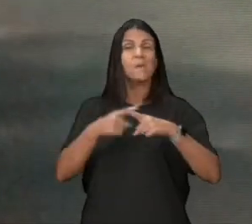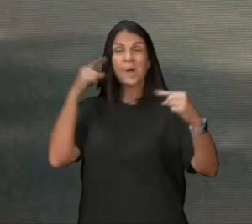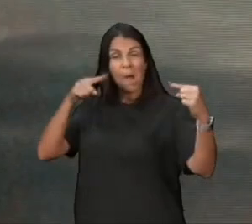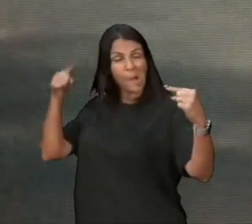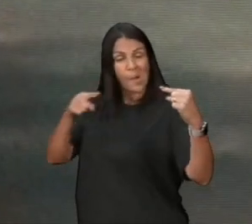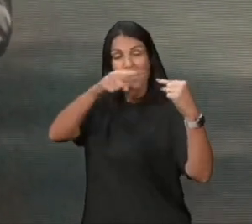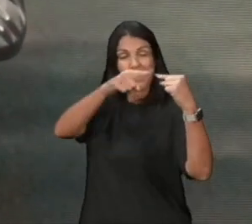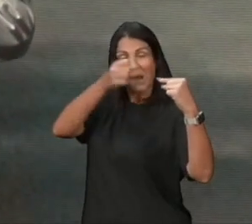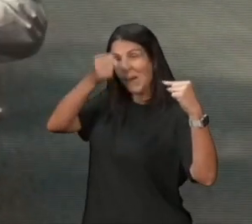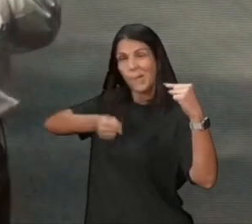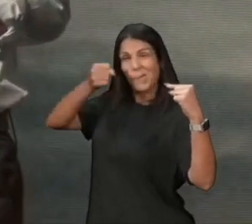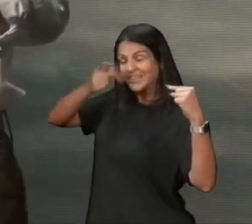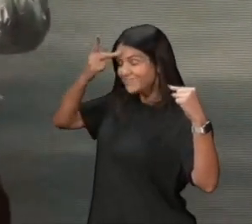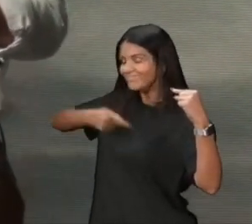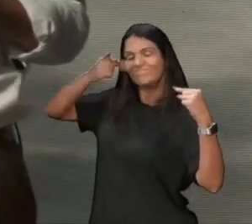poder,